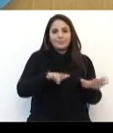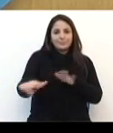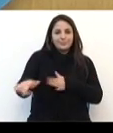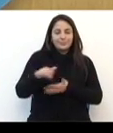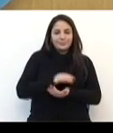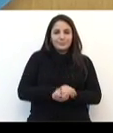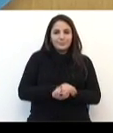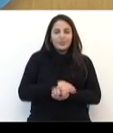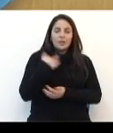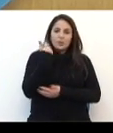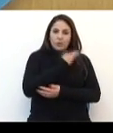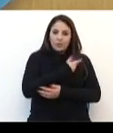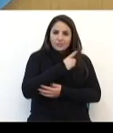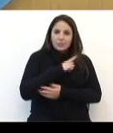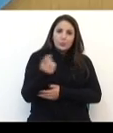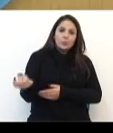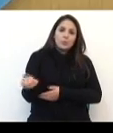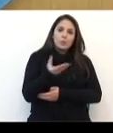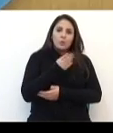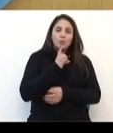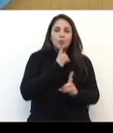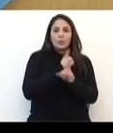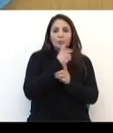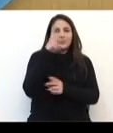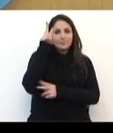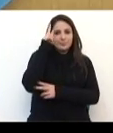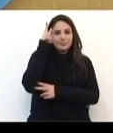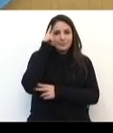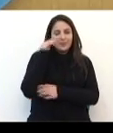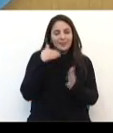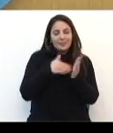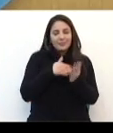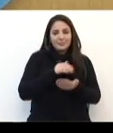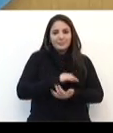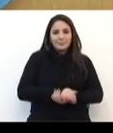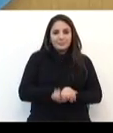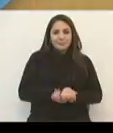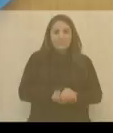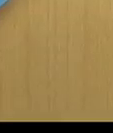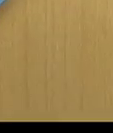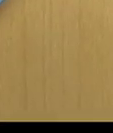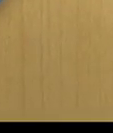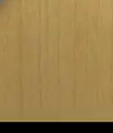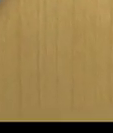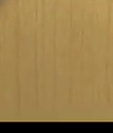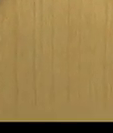ótimo final de semana. Nós temos um novo encontro na segunda-feira. Até lá!